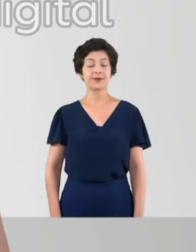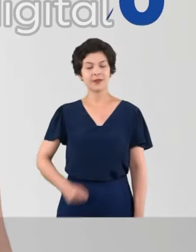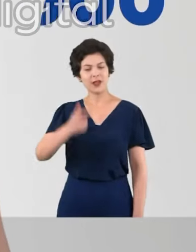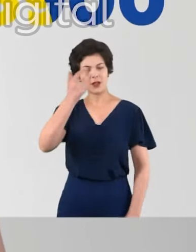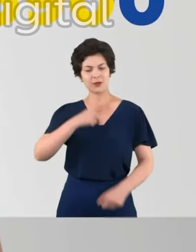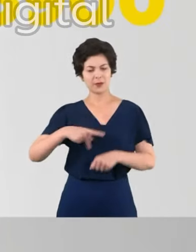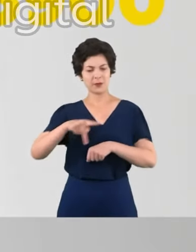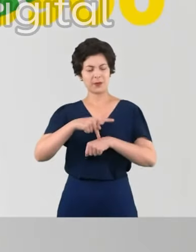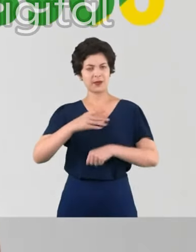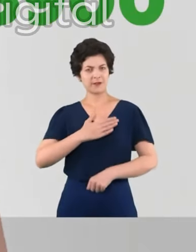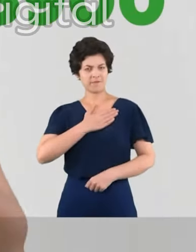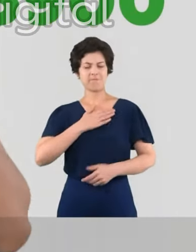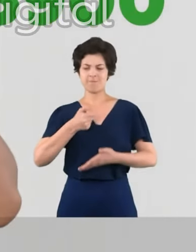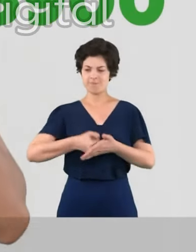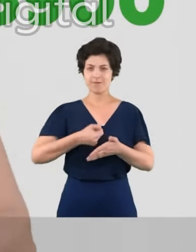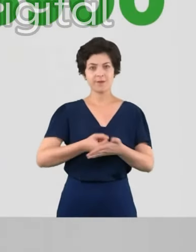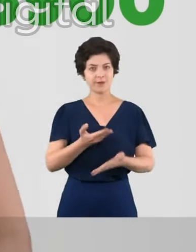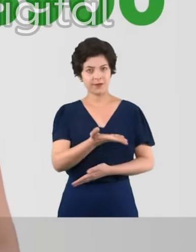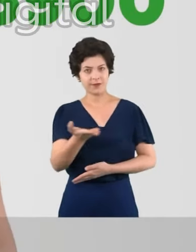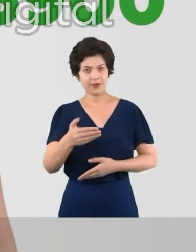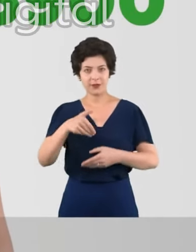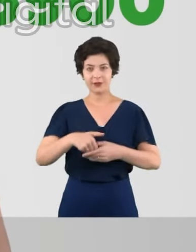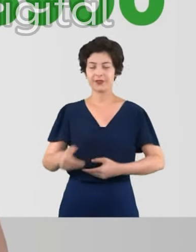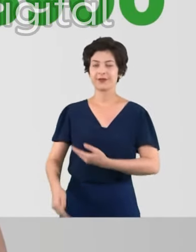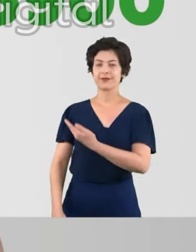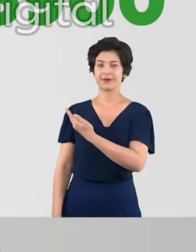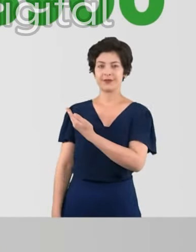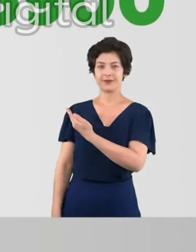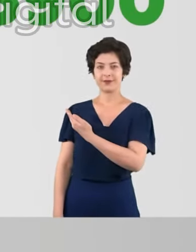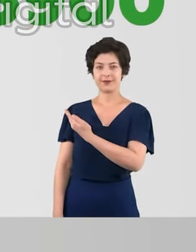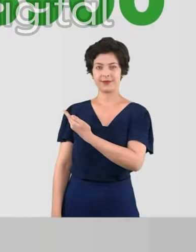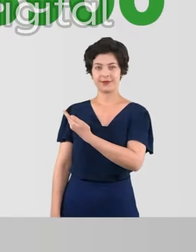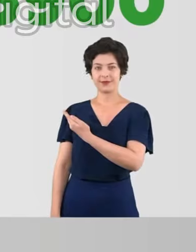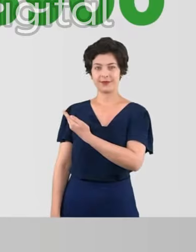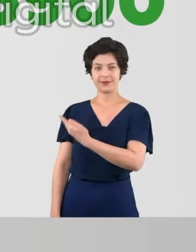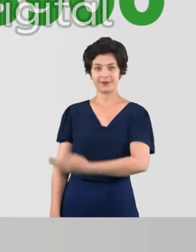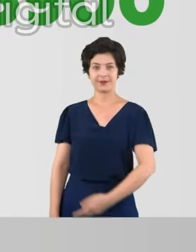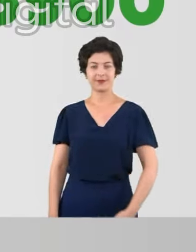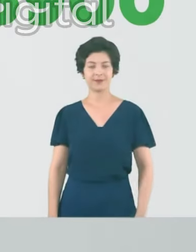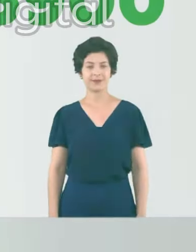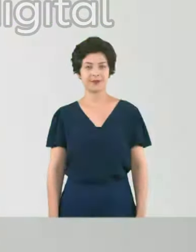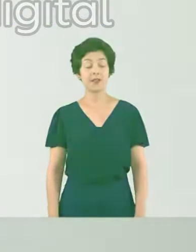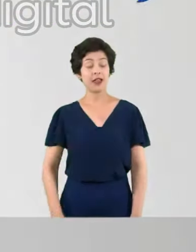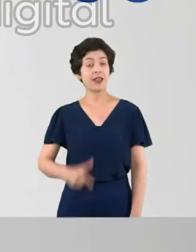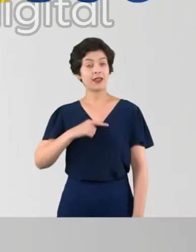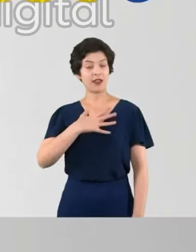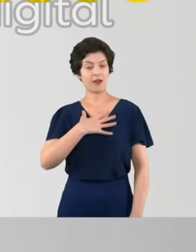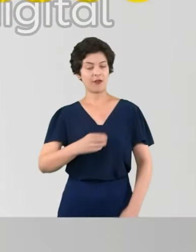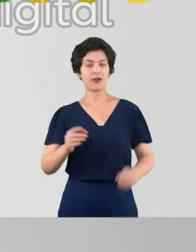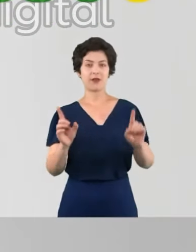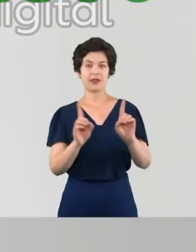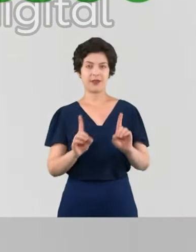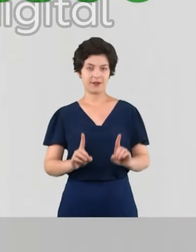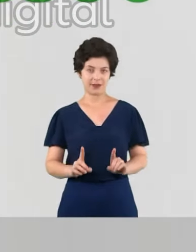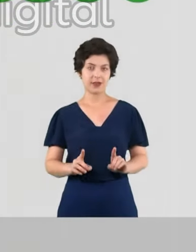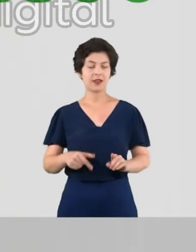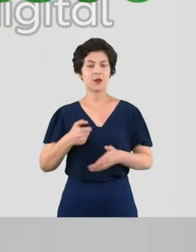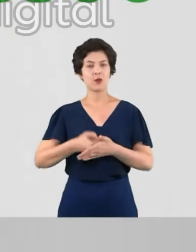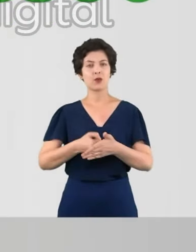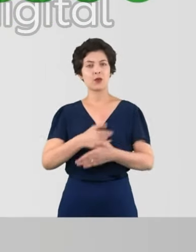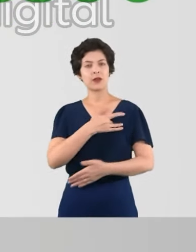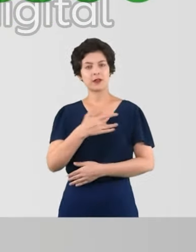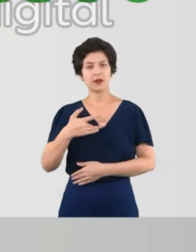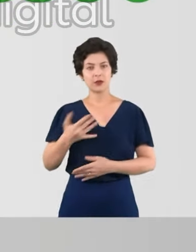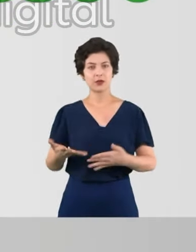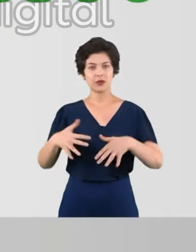Sou patriota e minha luta é por você. Vote Juliane Reis, 25-900. Sou mãe de um jovem com deficiência.